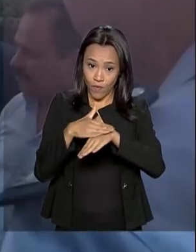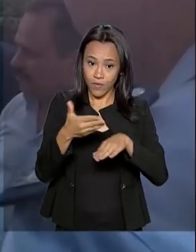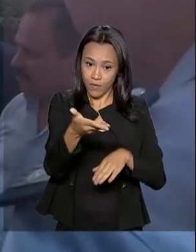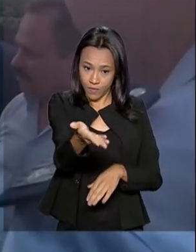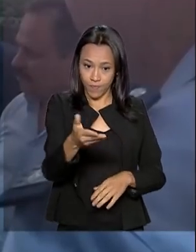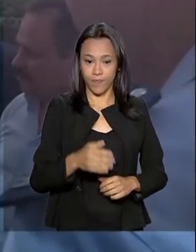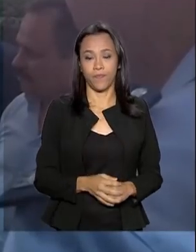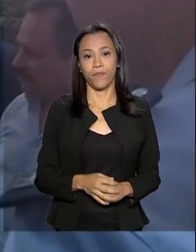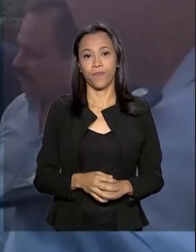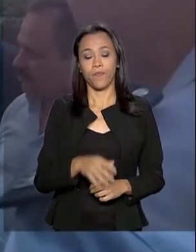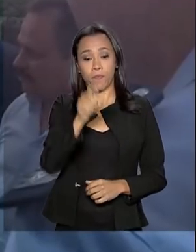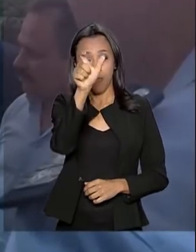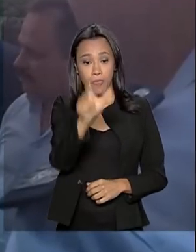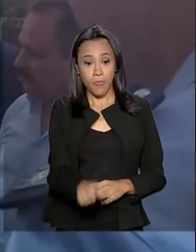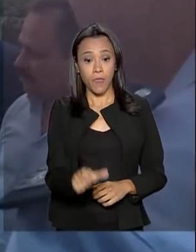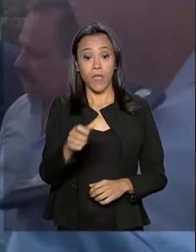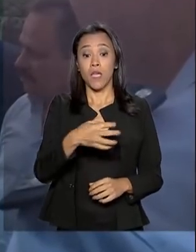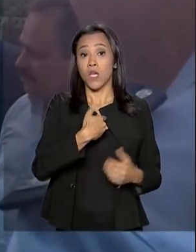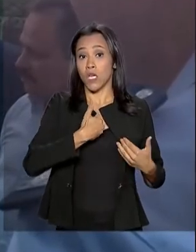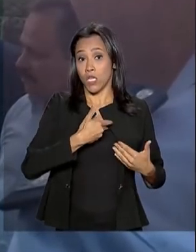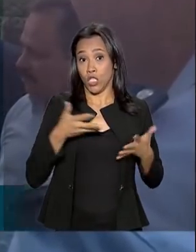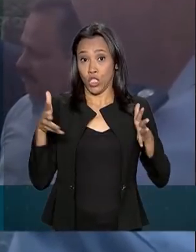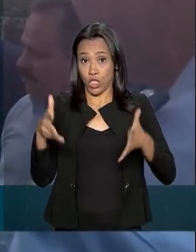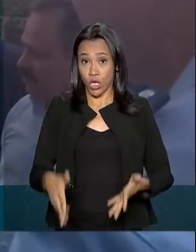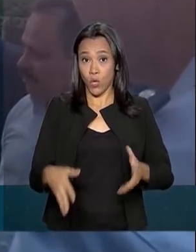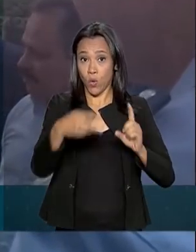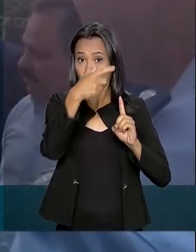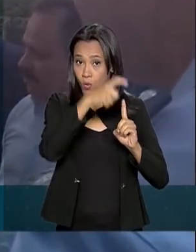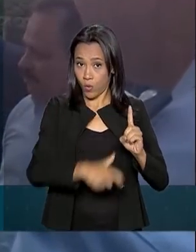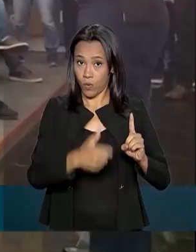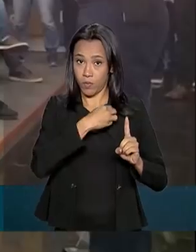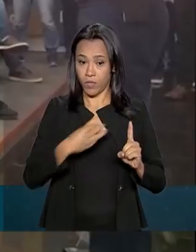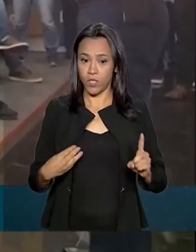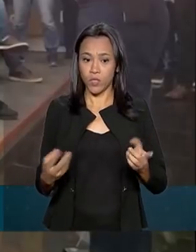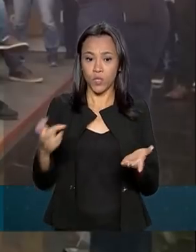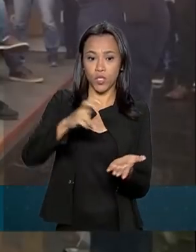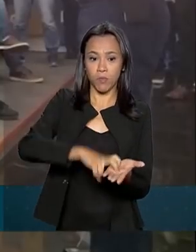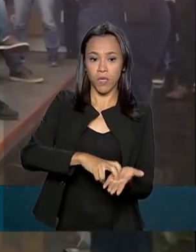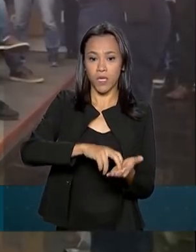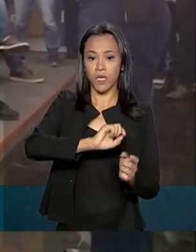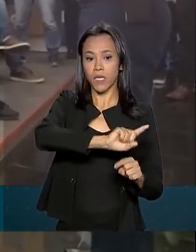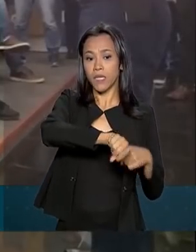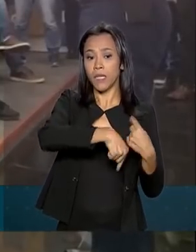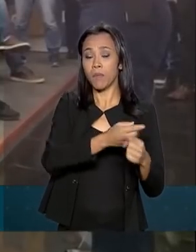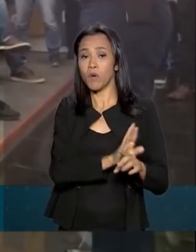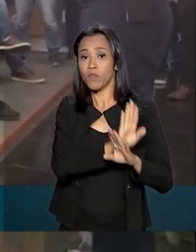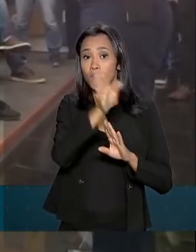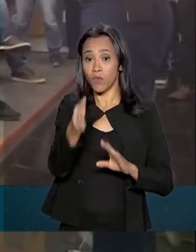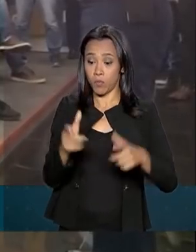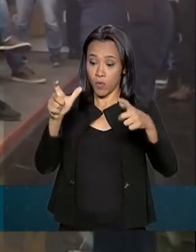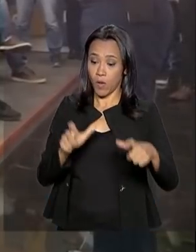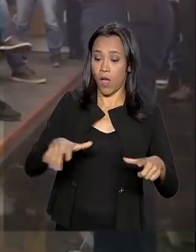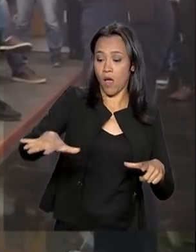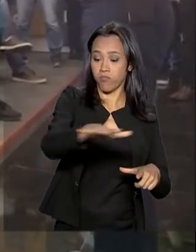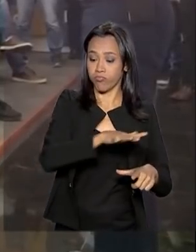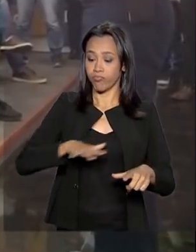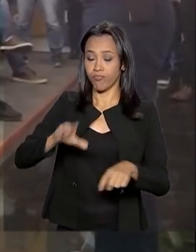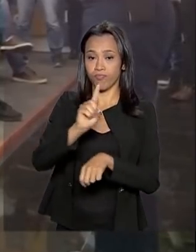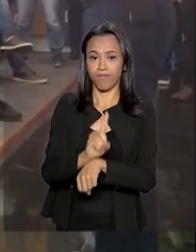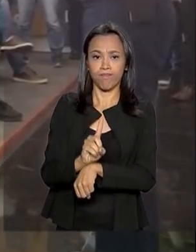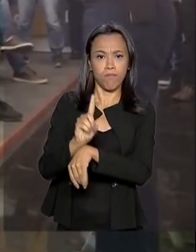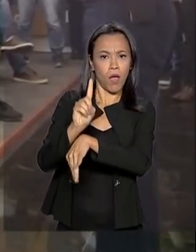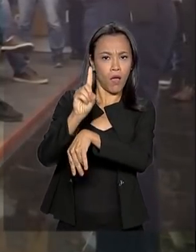O ministro chegou ao município de Alcântara pela manhã e seguiu direto para a base, onde visitou as